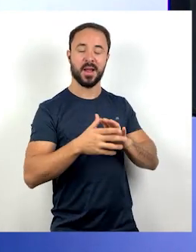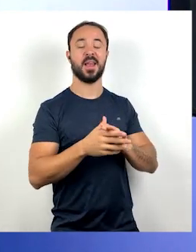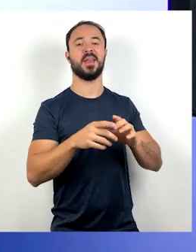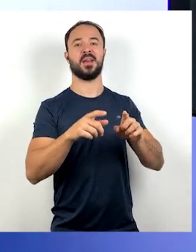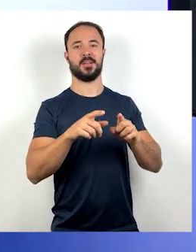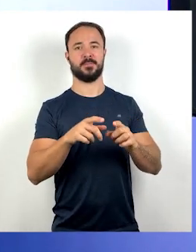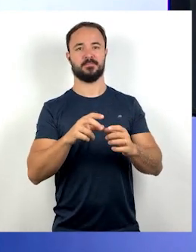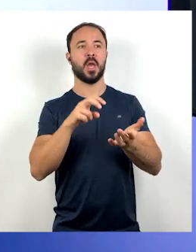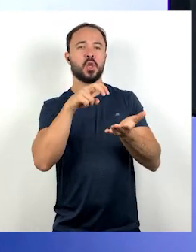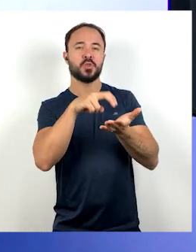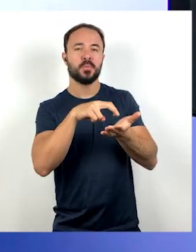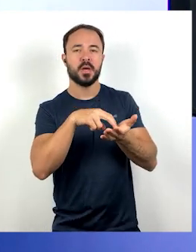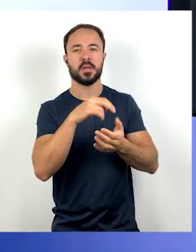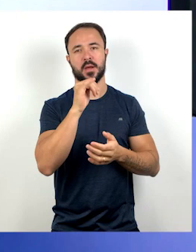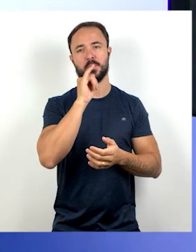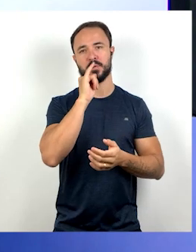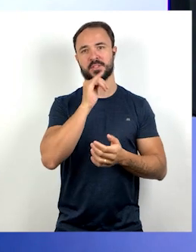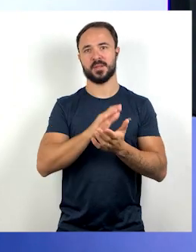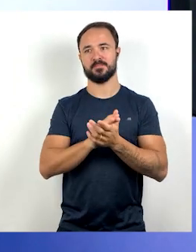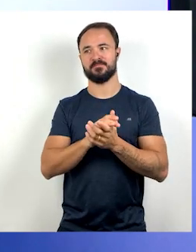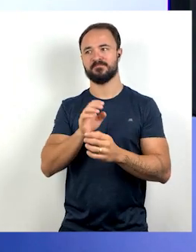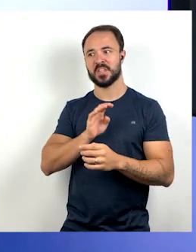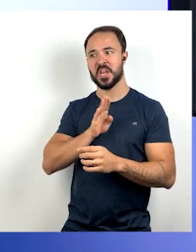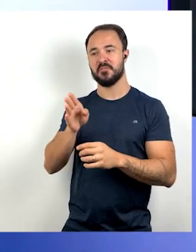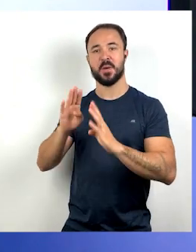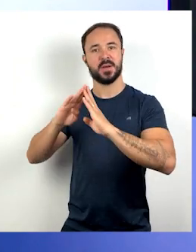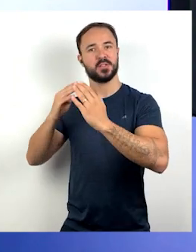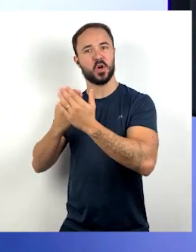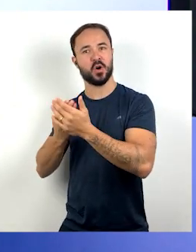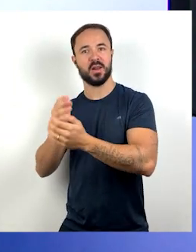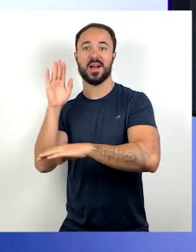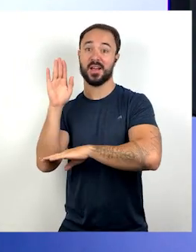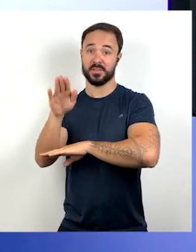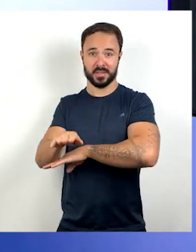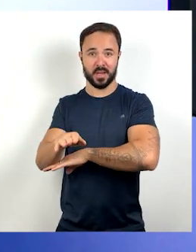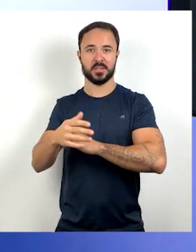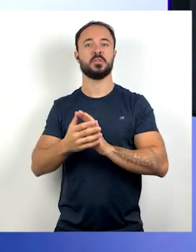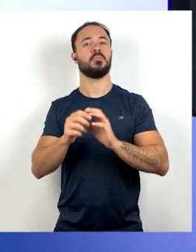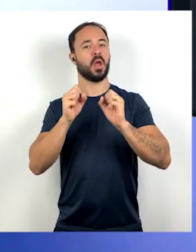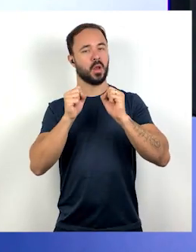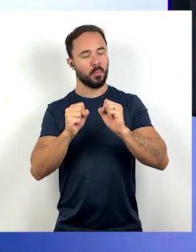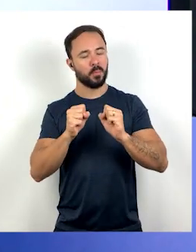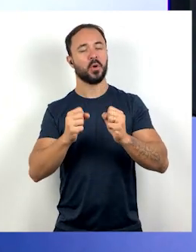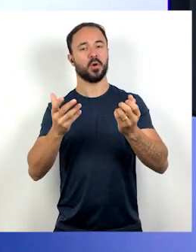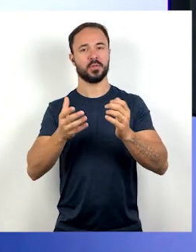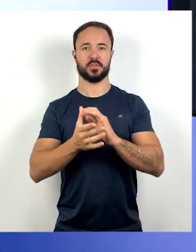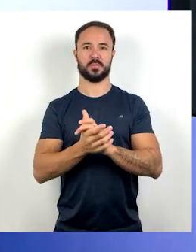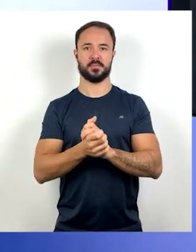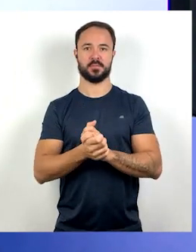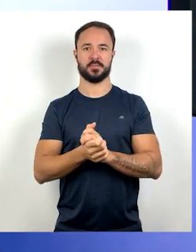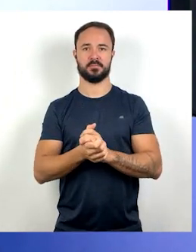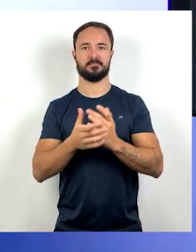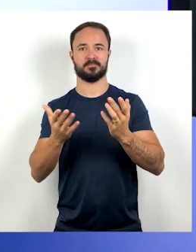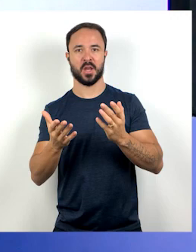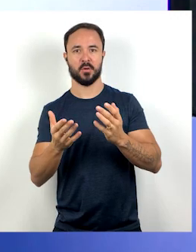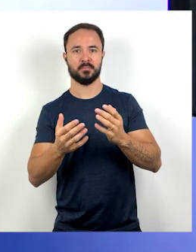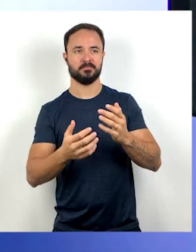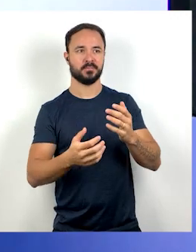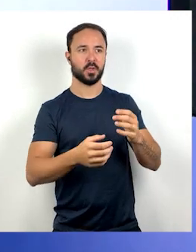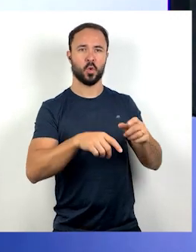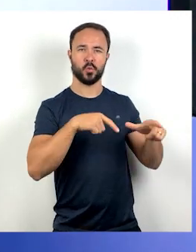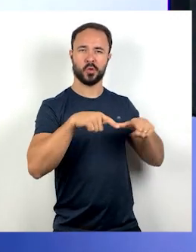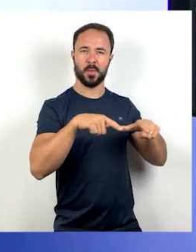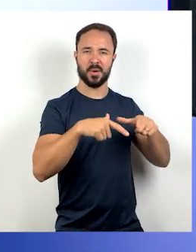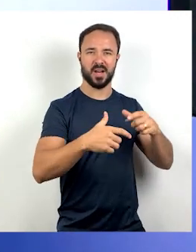escola estudar, né? Uma coisa, o fato dele trabalhar não vai atrapalhar o desenvolvimento